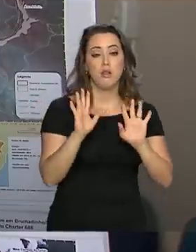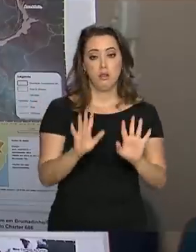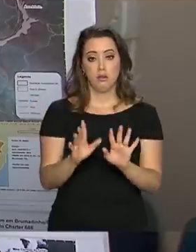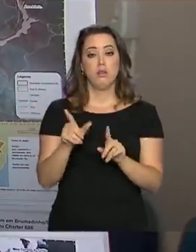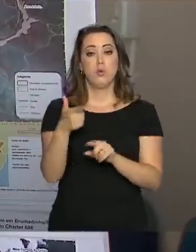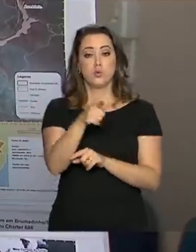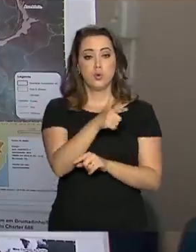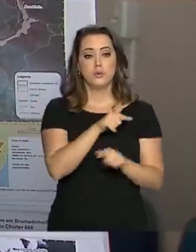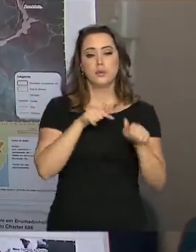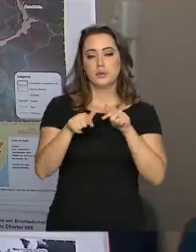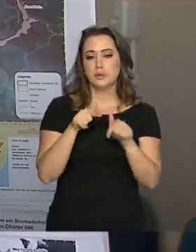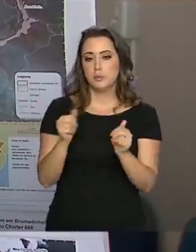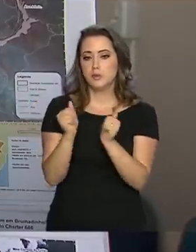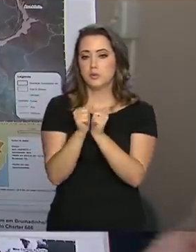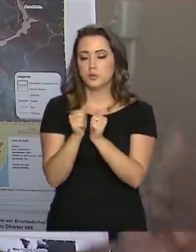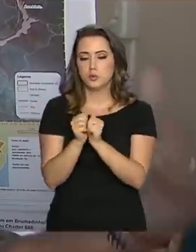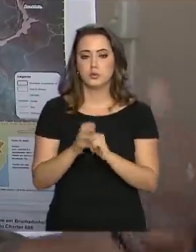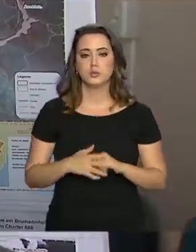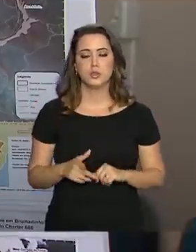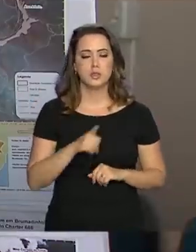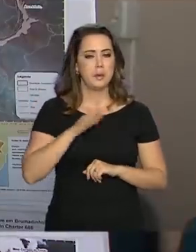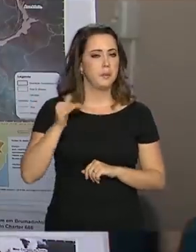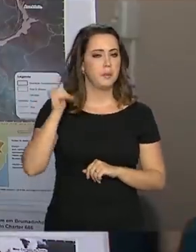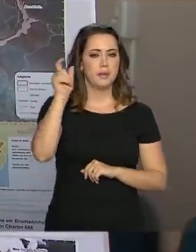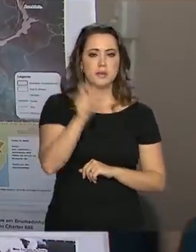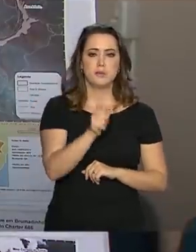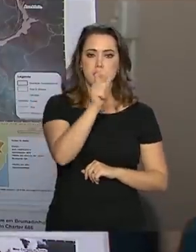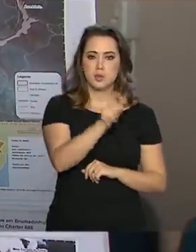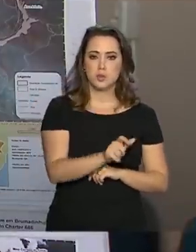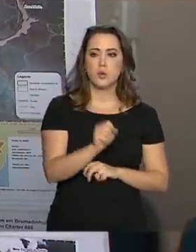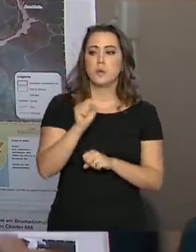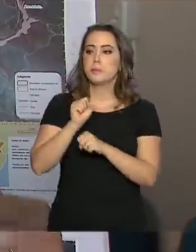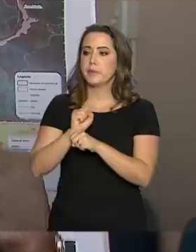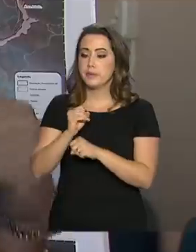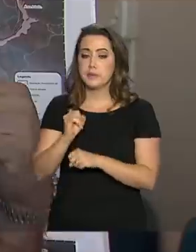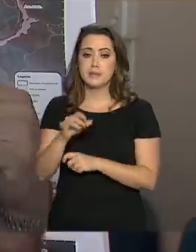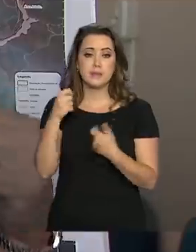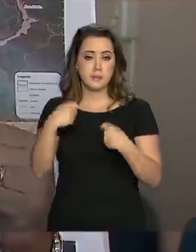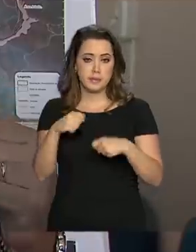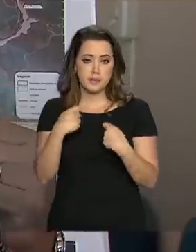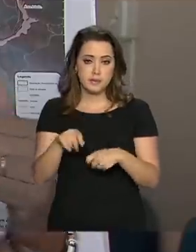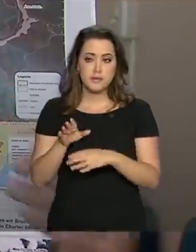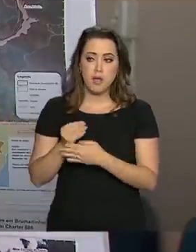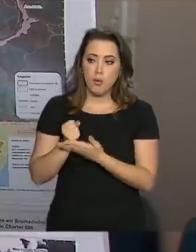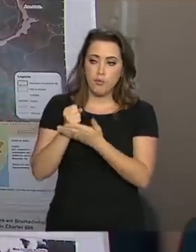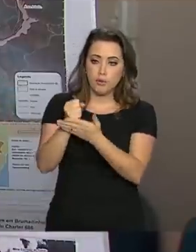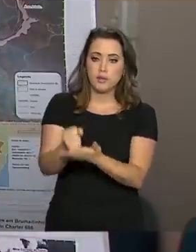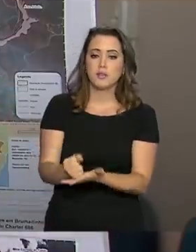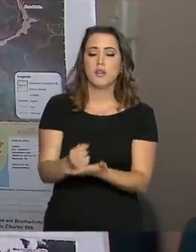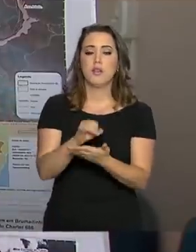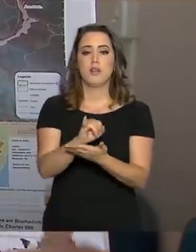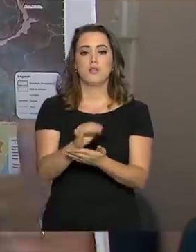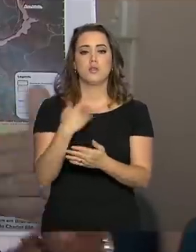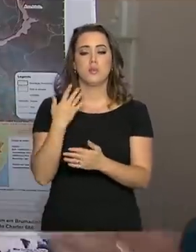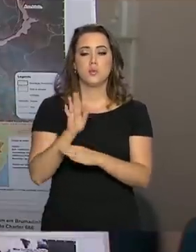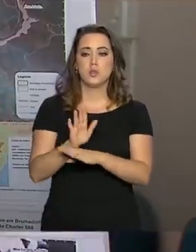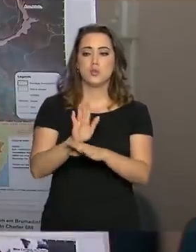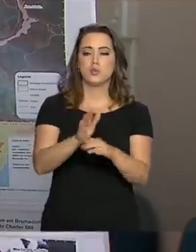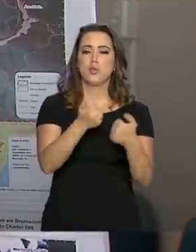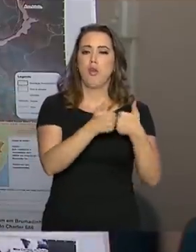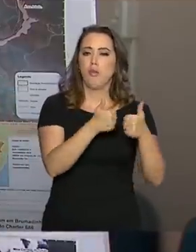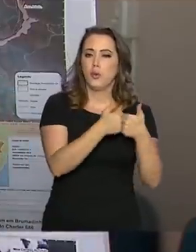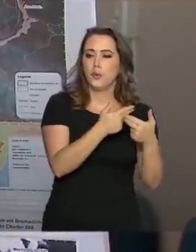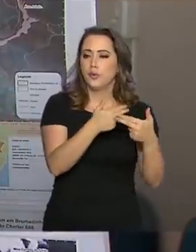mais pessoas alocadas e prontas para serem disponibilizadas. Estamos apoiando logisticamente a eles, em